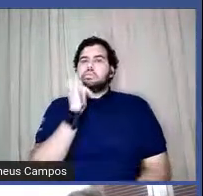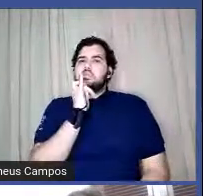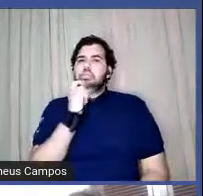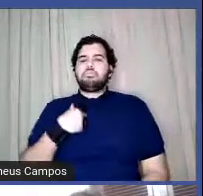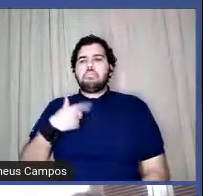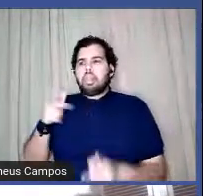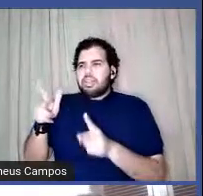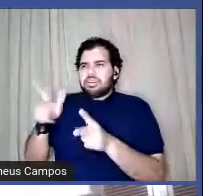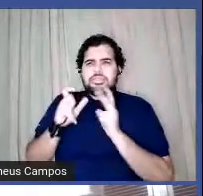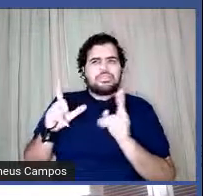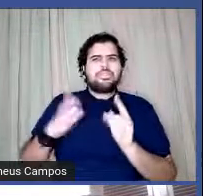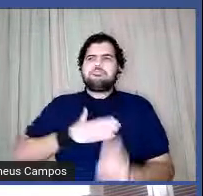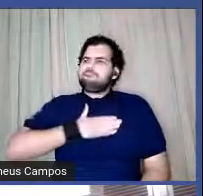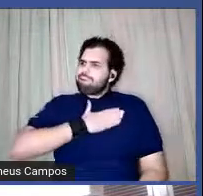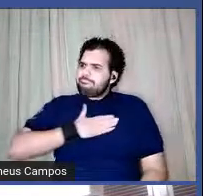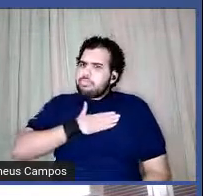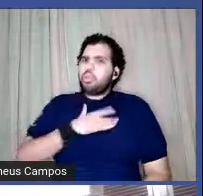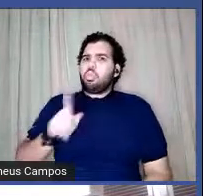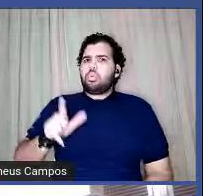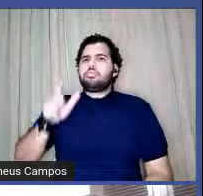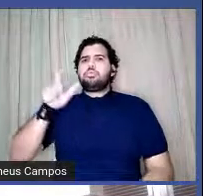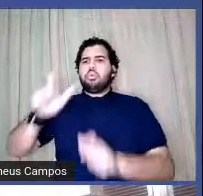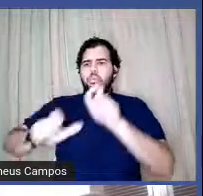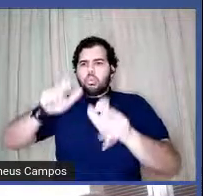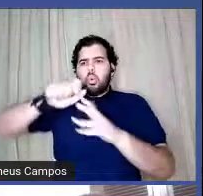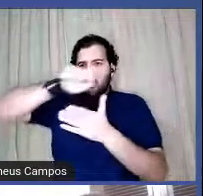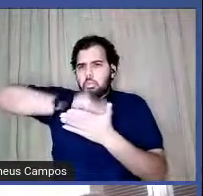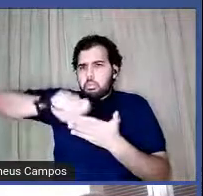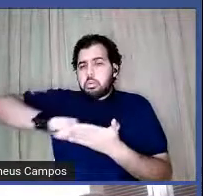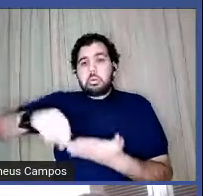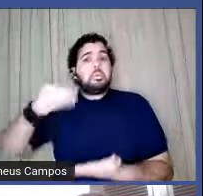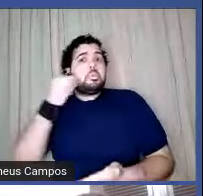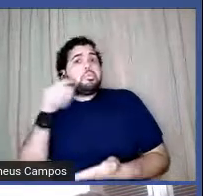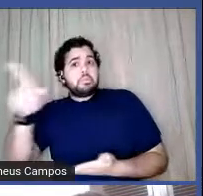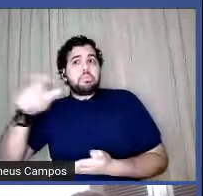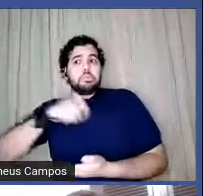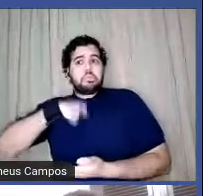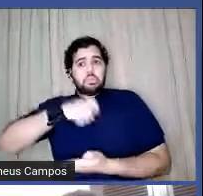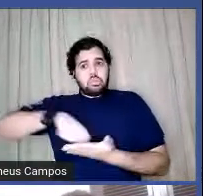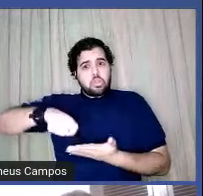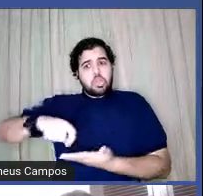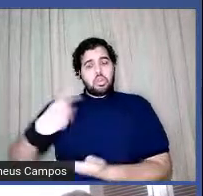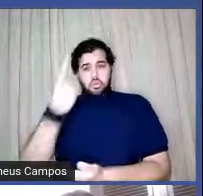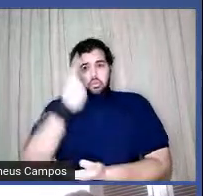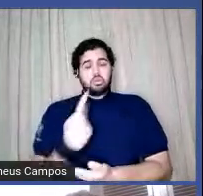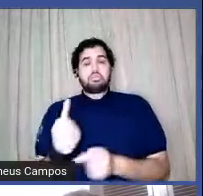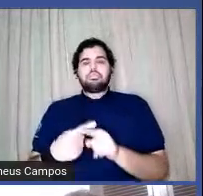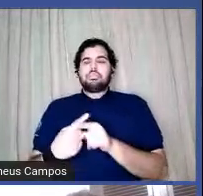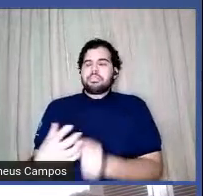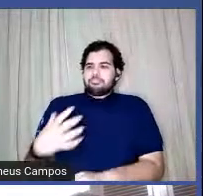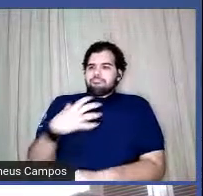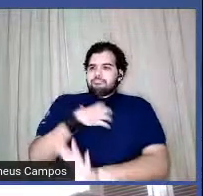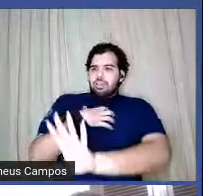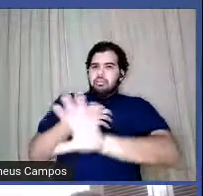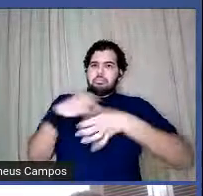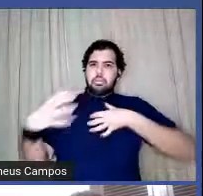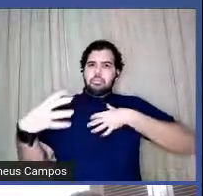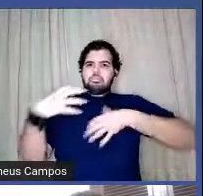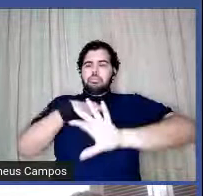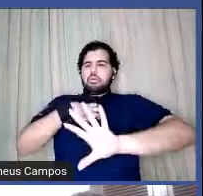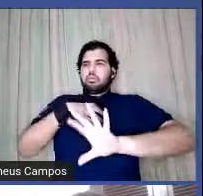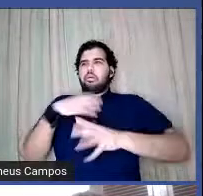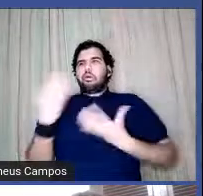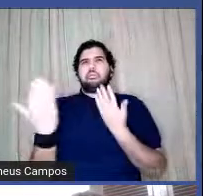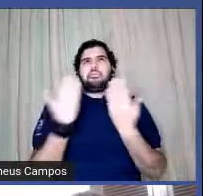muito. Então, as palavras que a Sabrina escreveu, talvez, para ela, chegaram para mim também como se fossem entre aspas